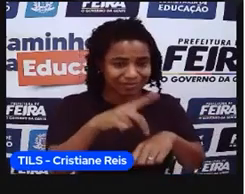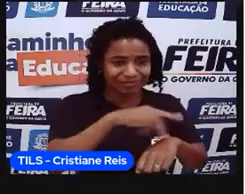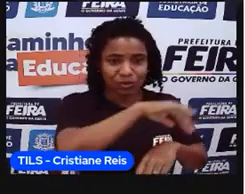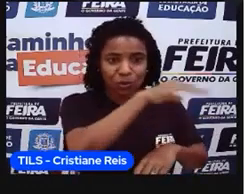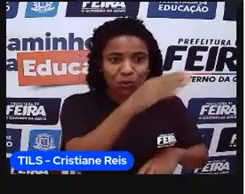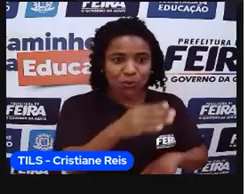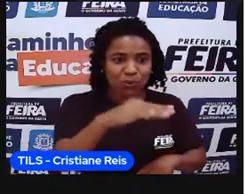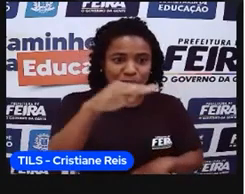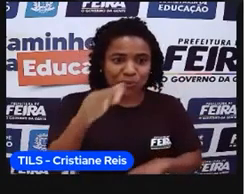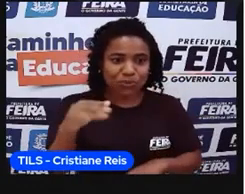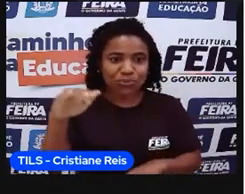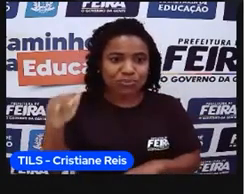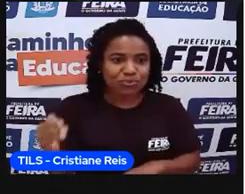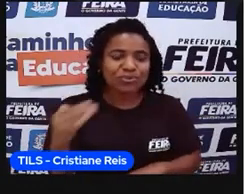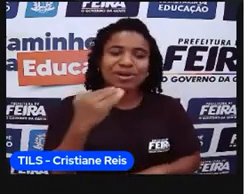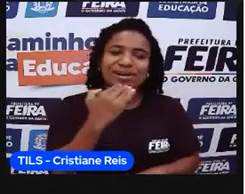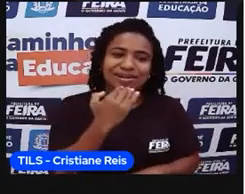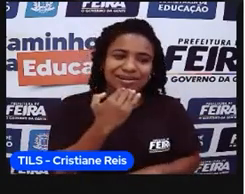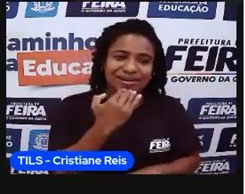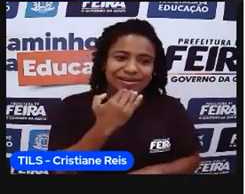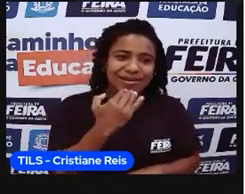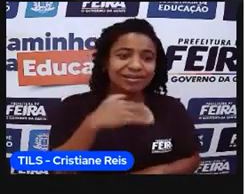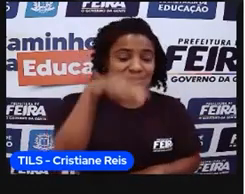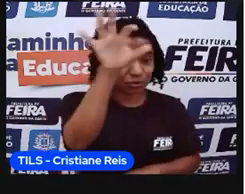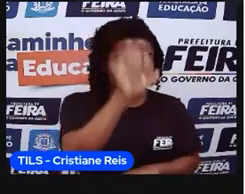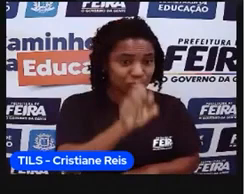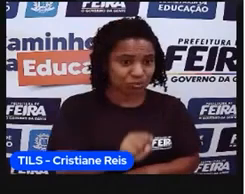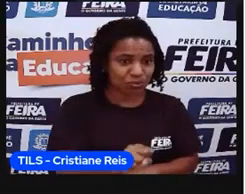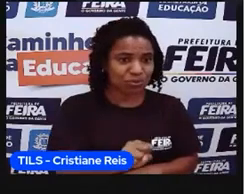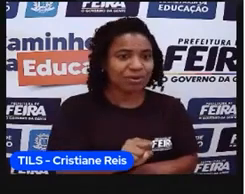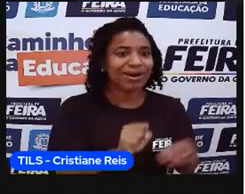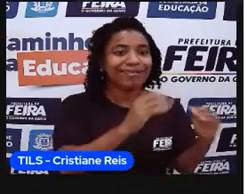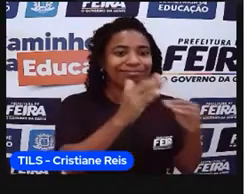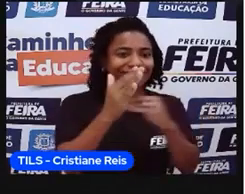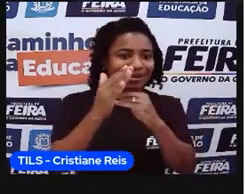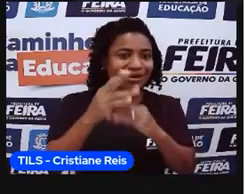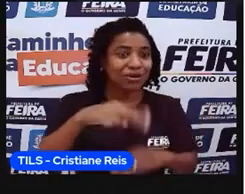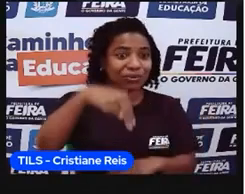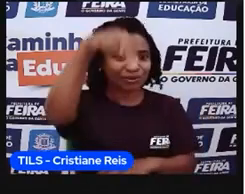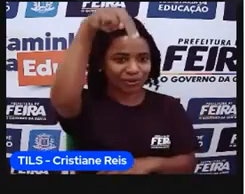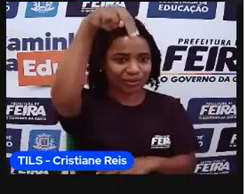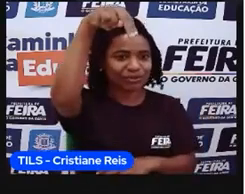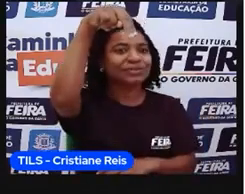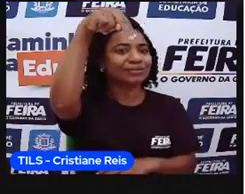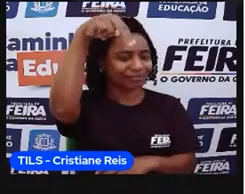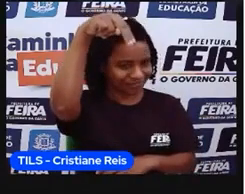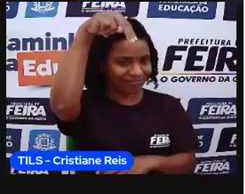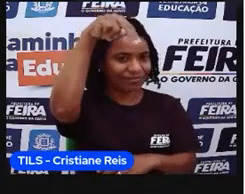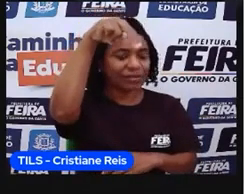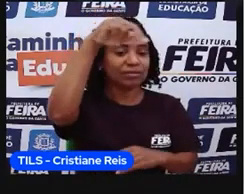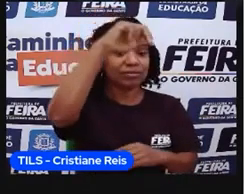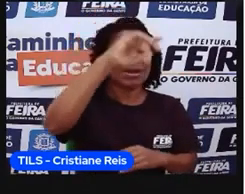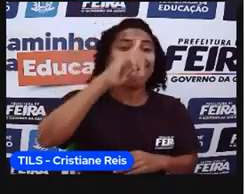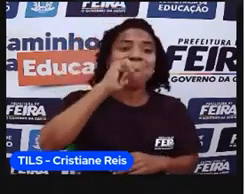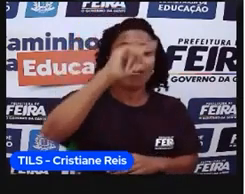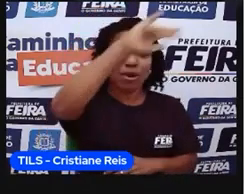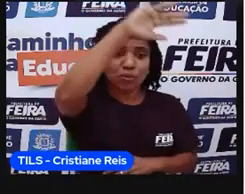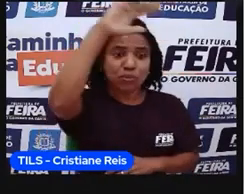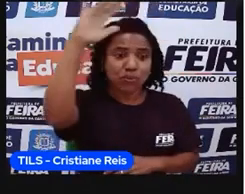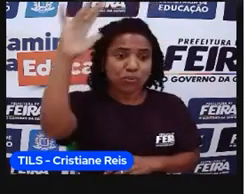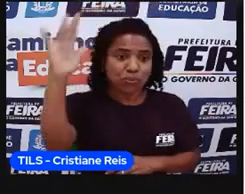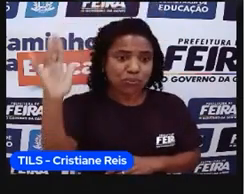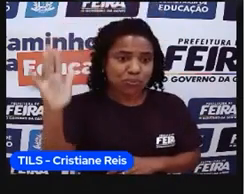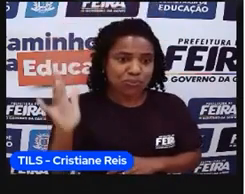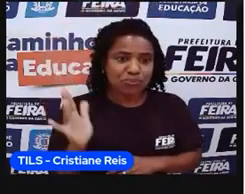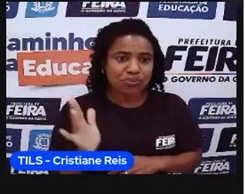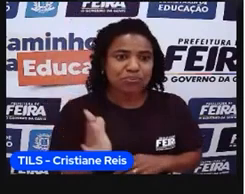rochoso, né, vindo do sul do país até o norte, favoreceu também porque eles ficassem primeiro nesse espaço aqui do litoral, que hoje